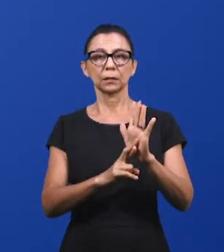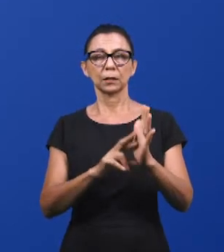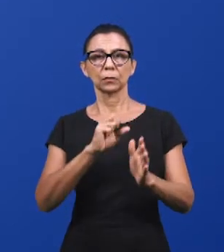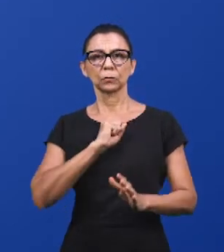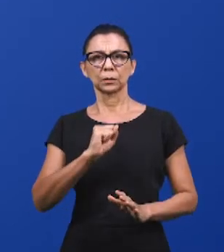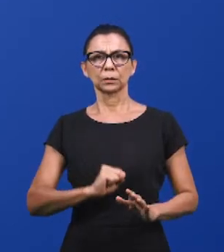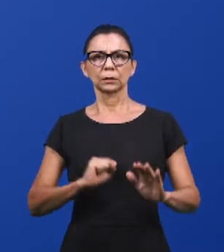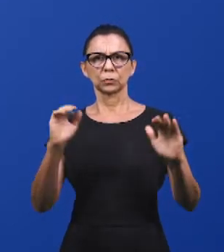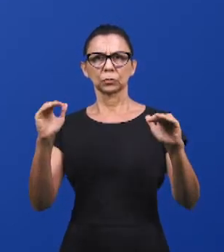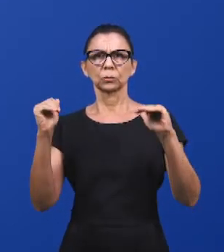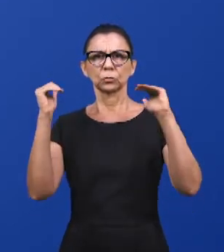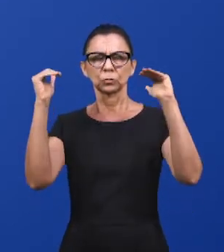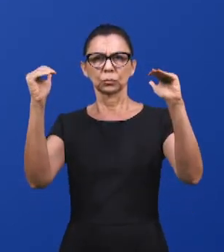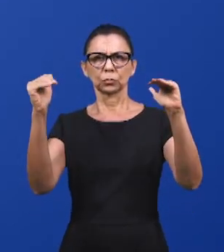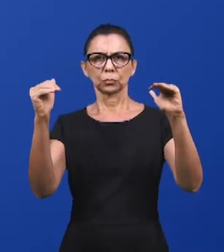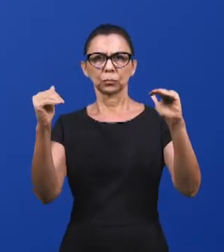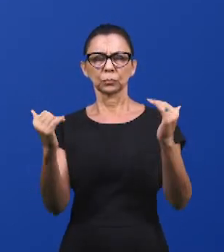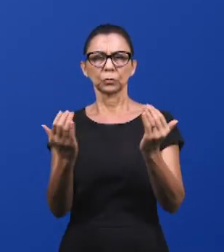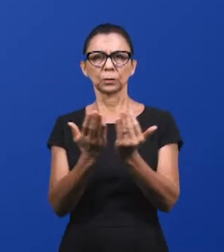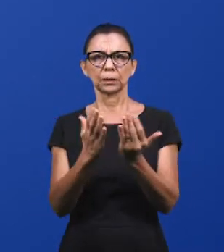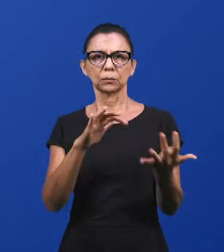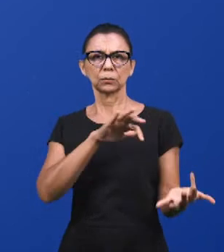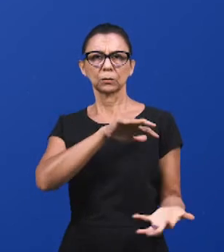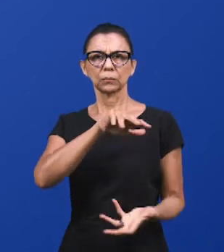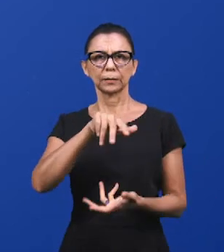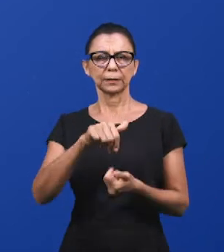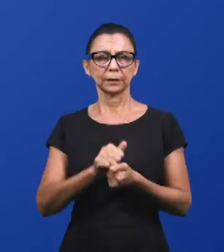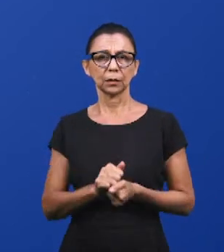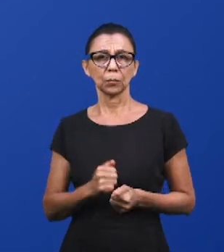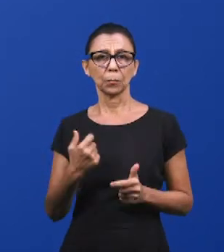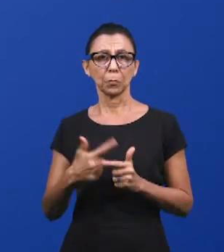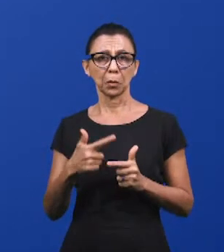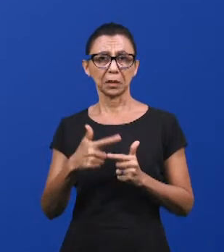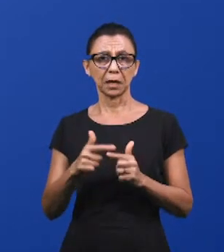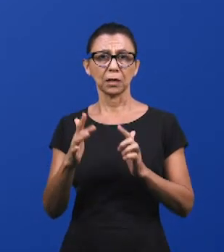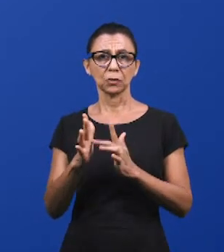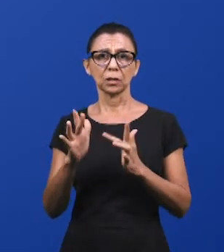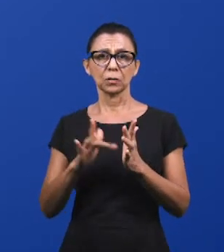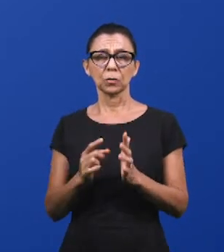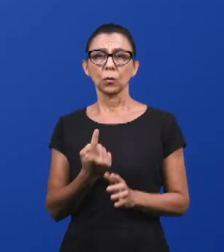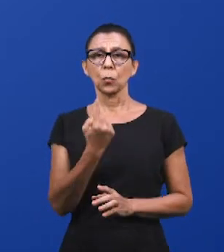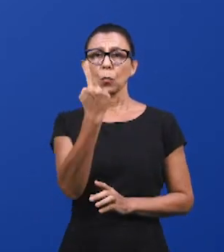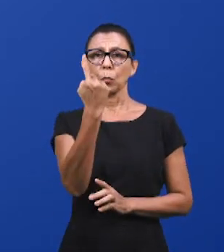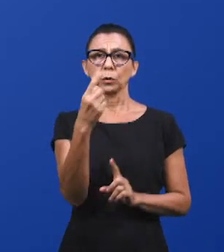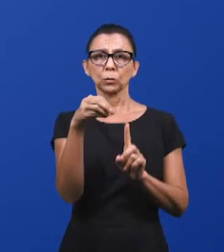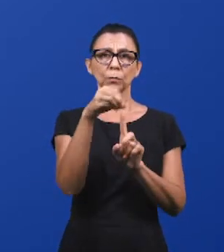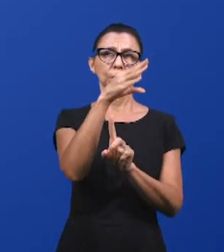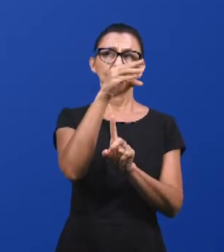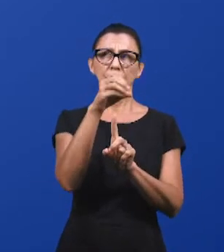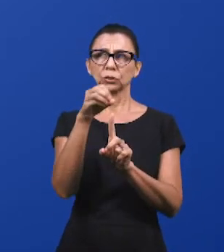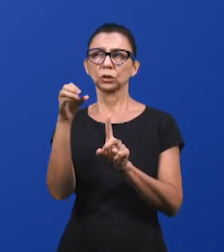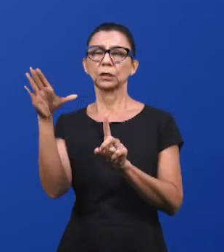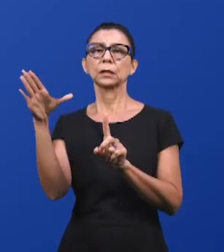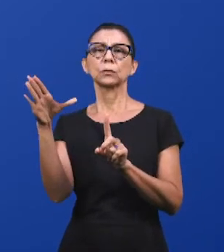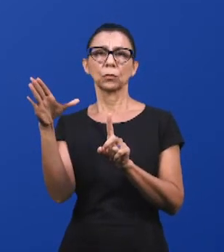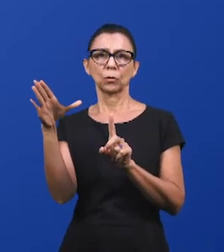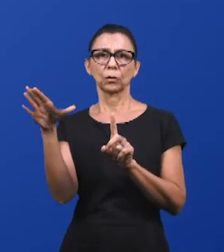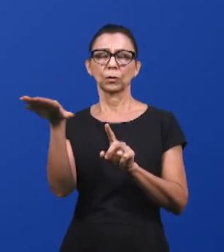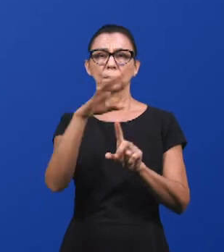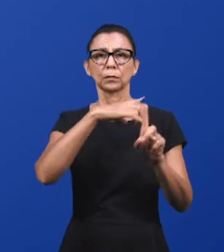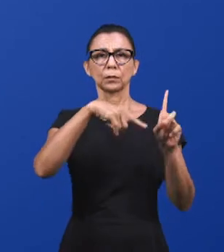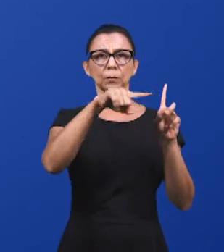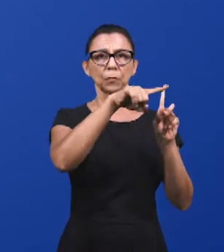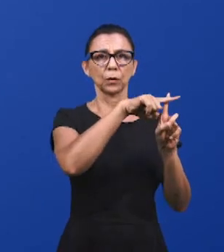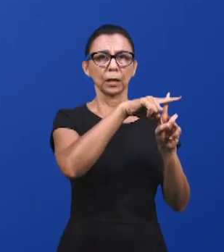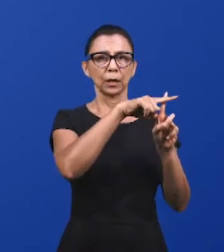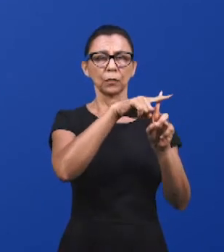Jesus como o nosso único mediador. E morreu ali na cruz do Calvário através do seu sangue, o velho se rasgou e hoje nós temos